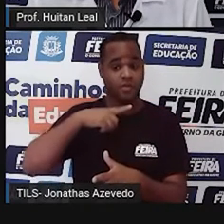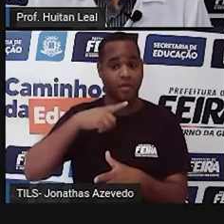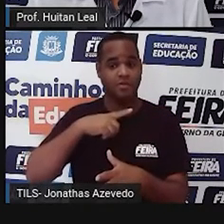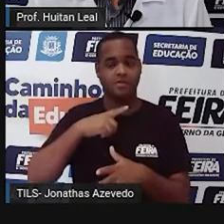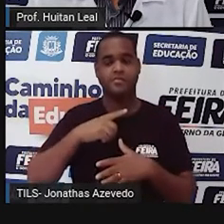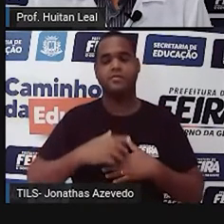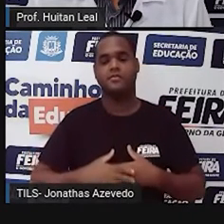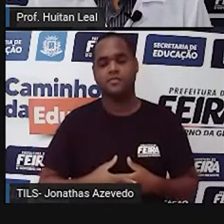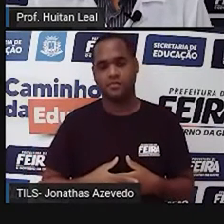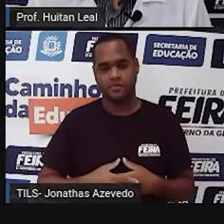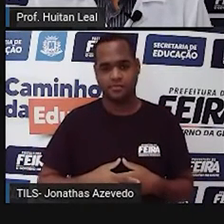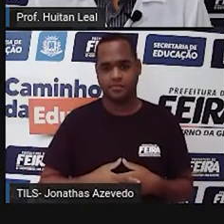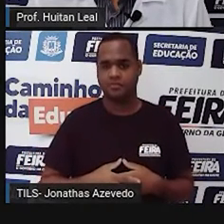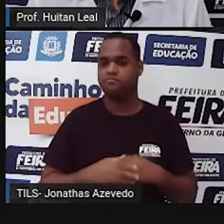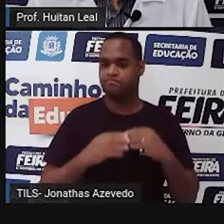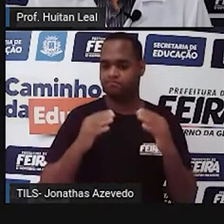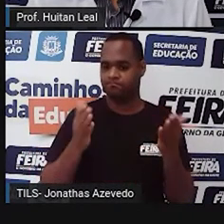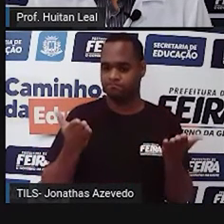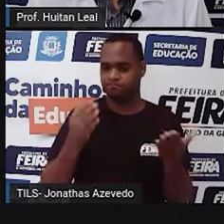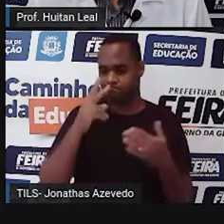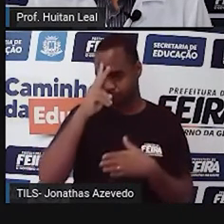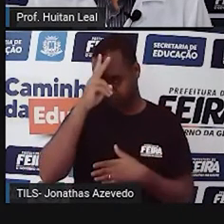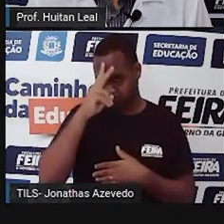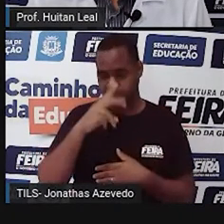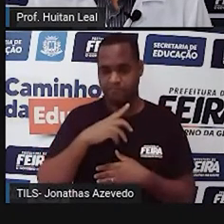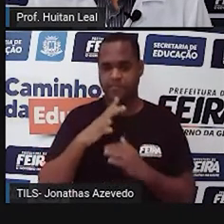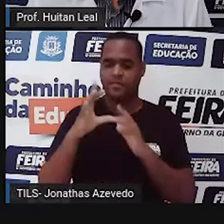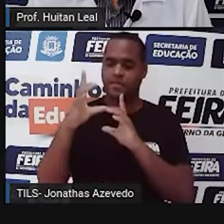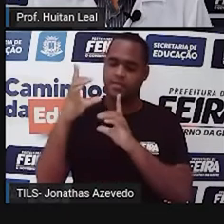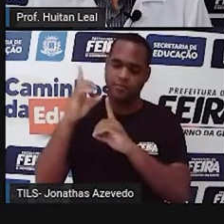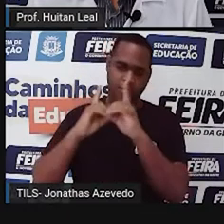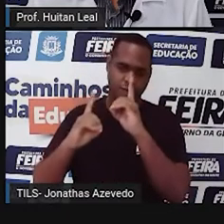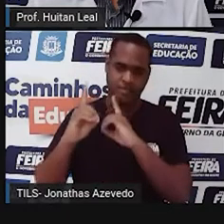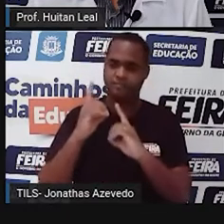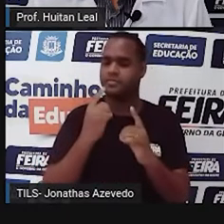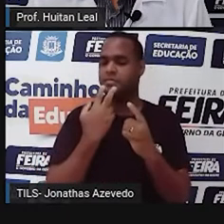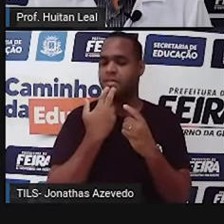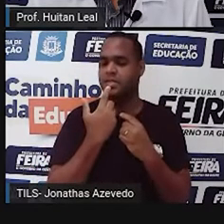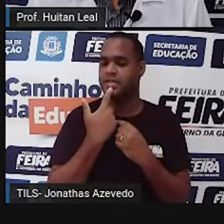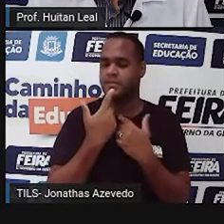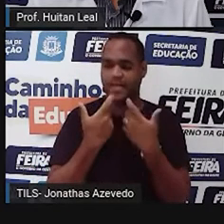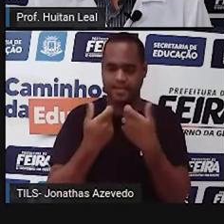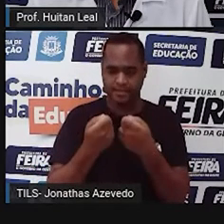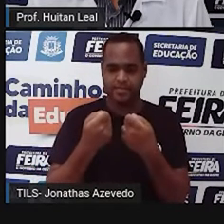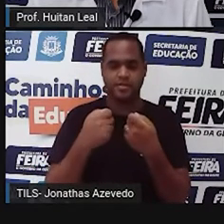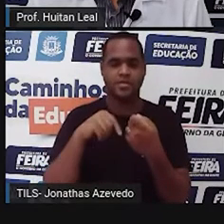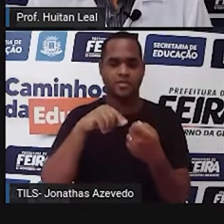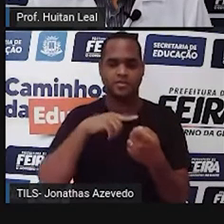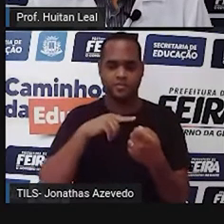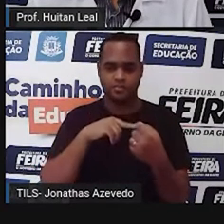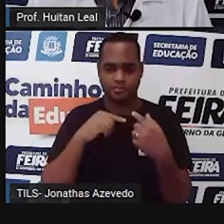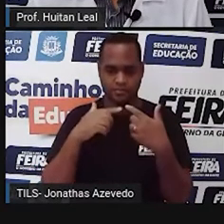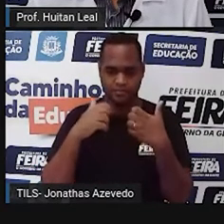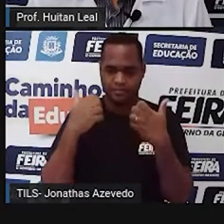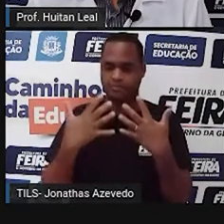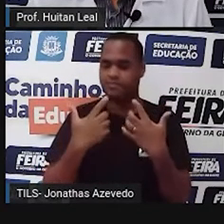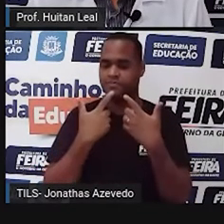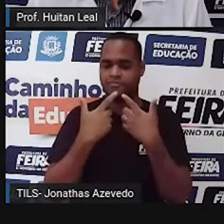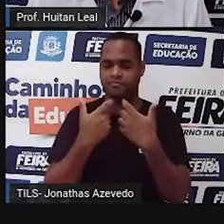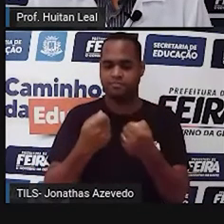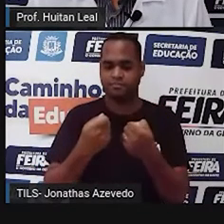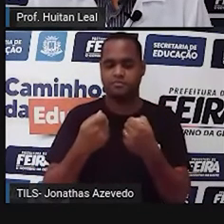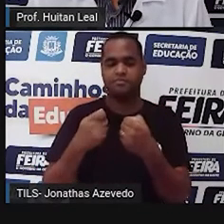narrativa, o enredo. O diálogo com a linguagem carregada de convenções, ou seja, na linguagem